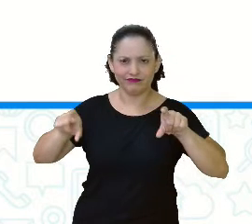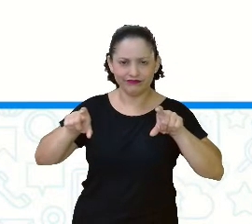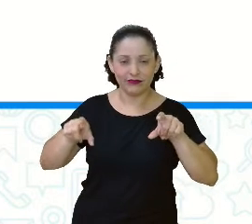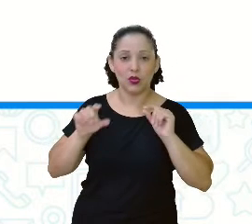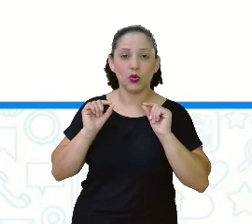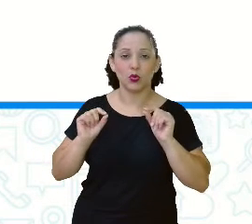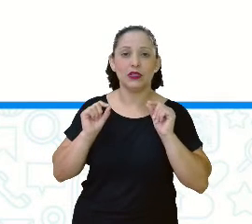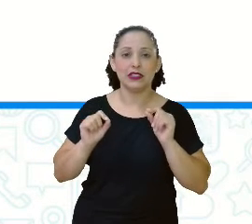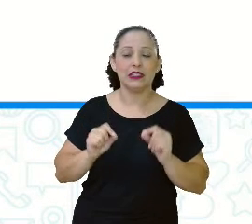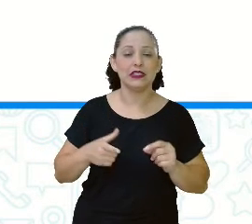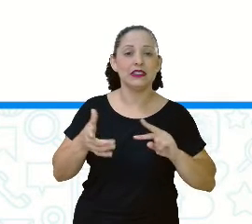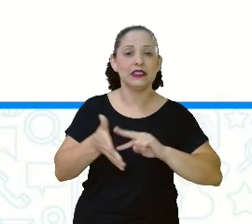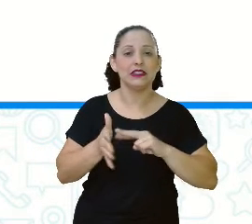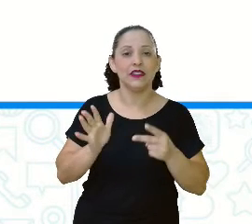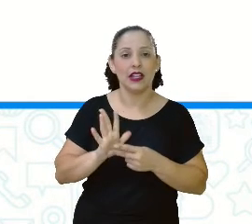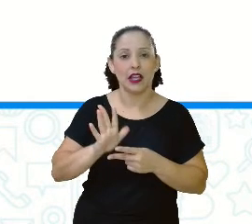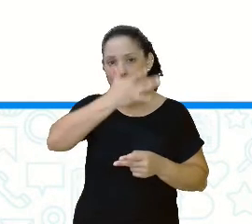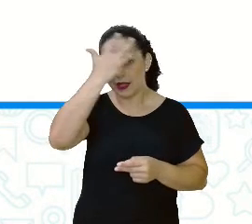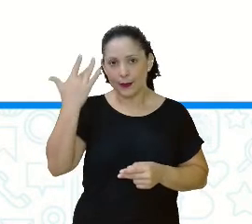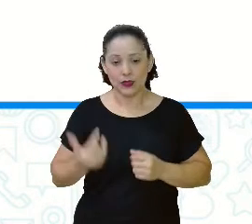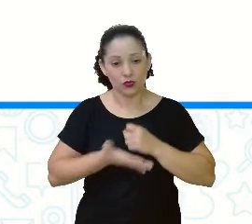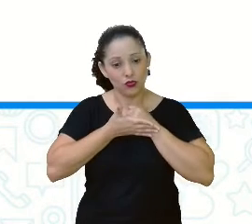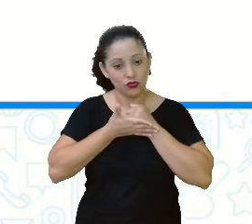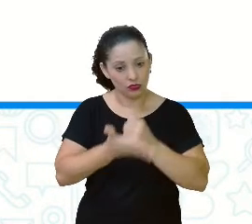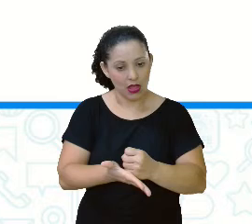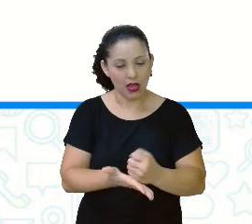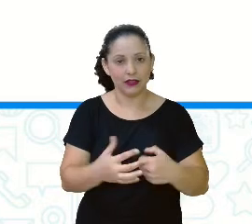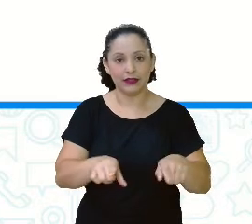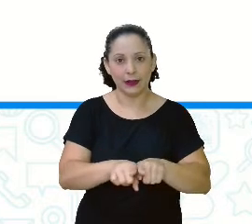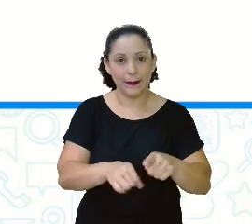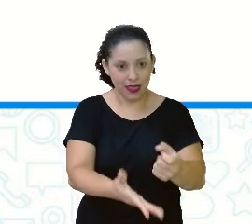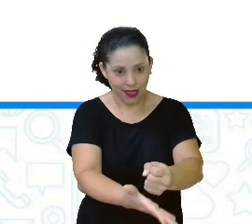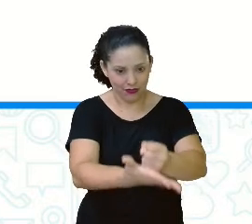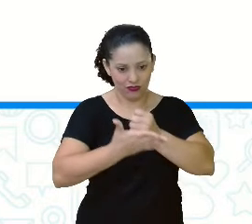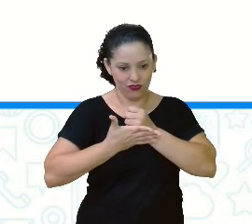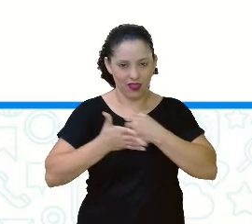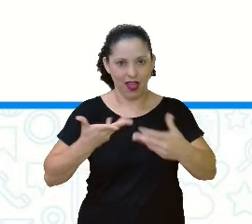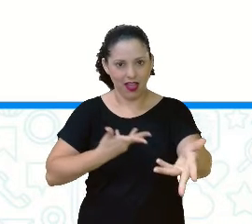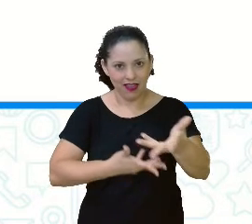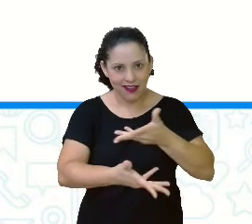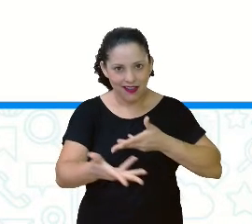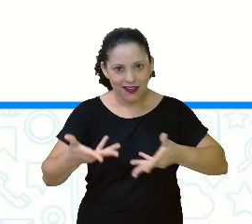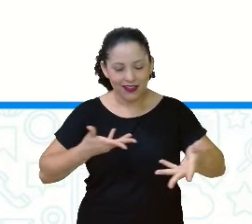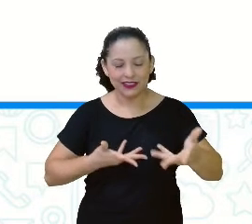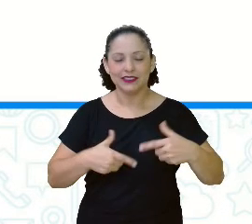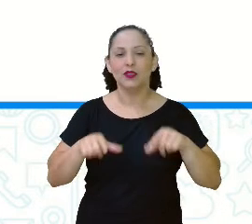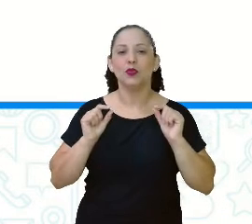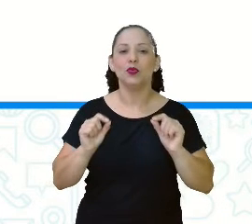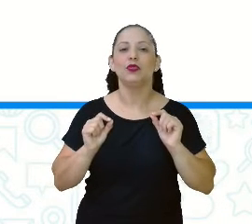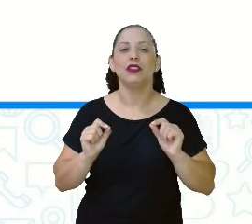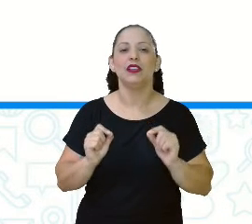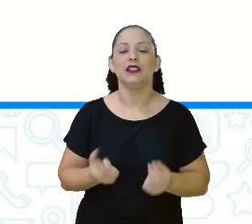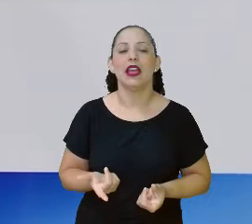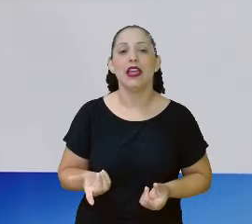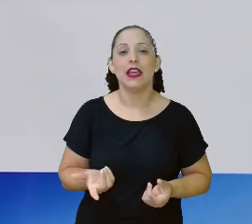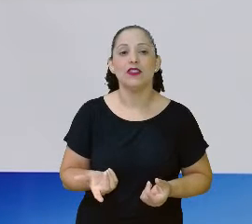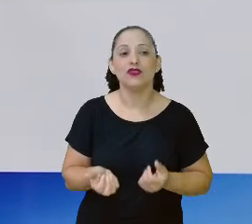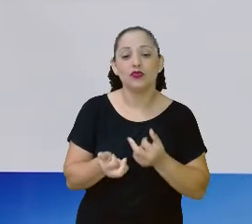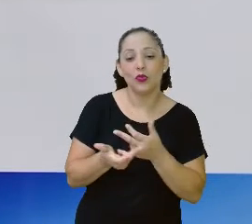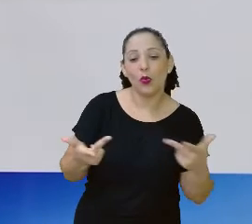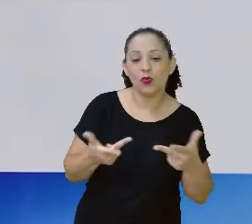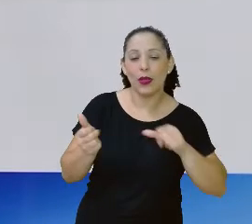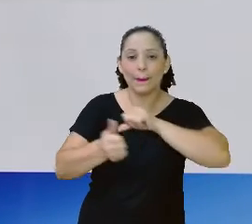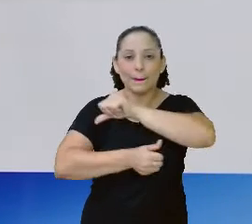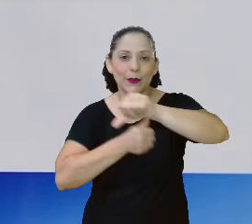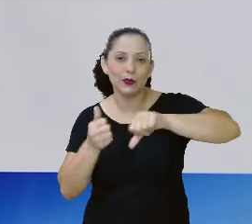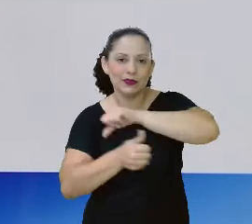gentileza, né? Que gentileza gera gentileza. Aí diz que uma prova disso são as reviravoltas que aconteceu na vida do João.